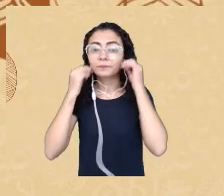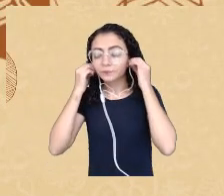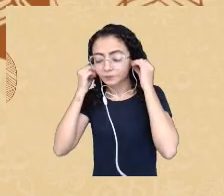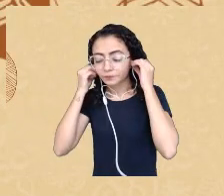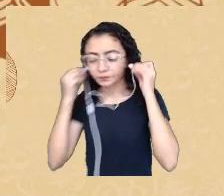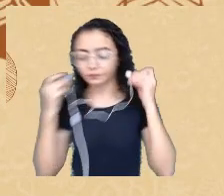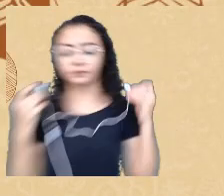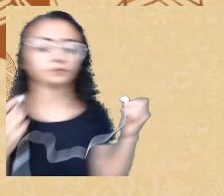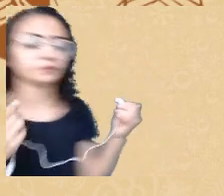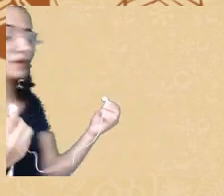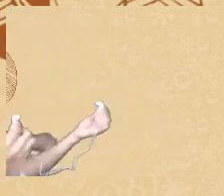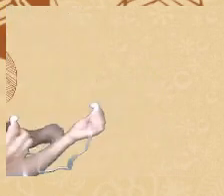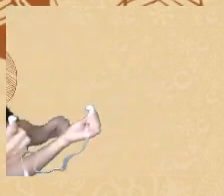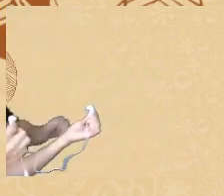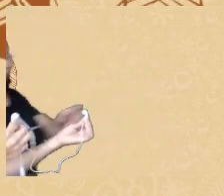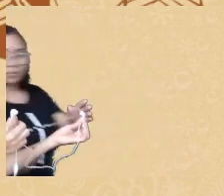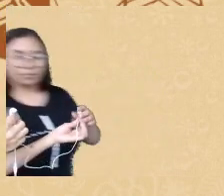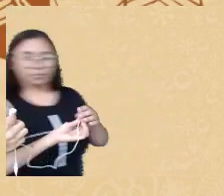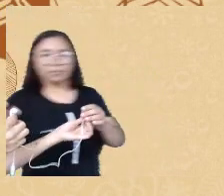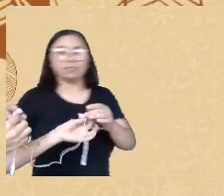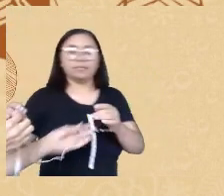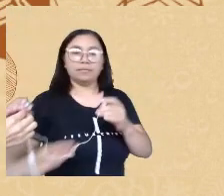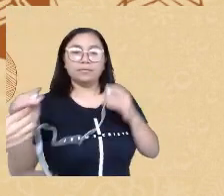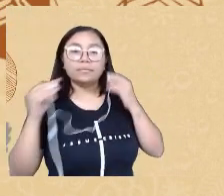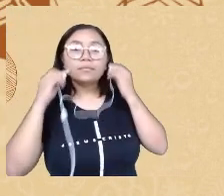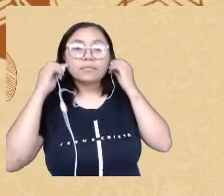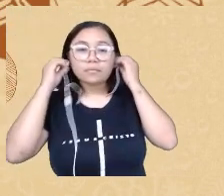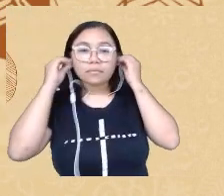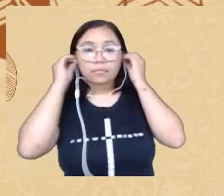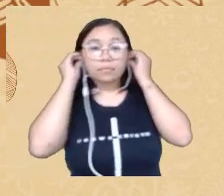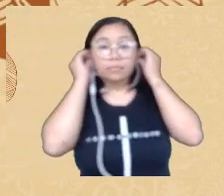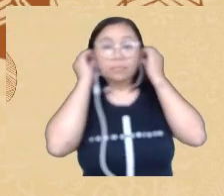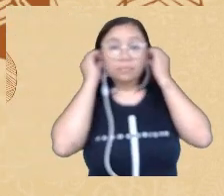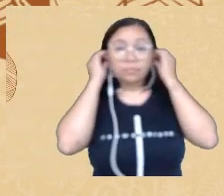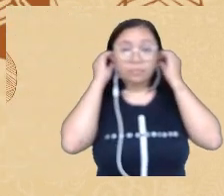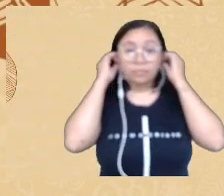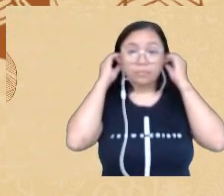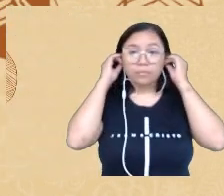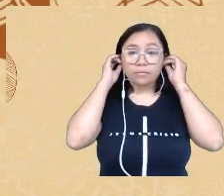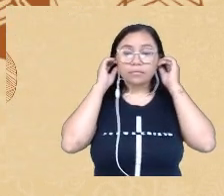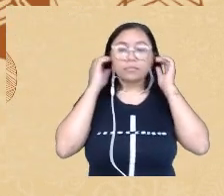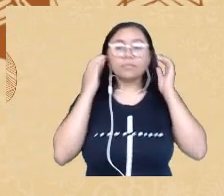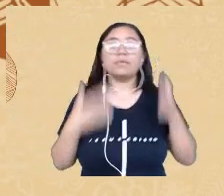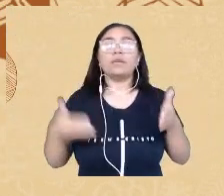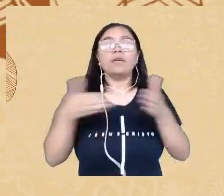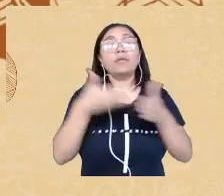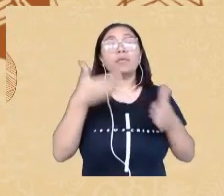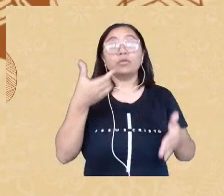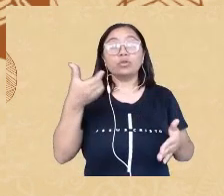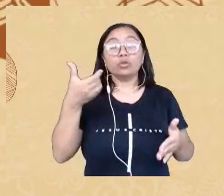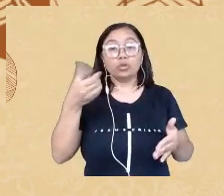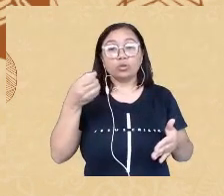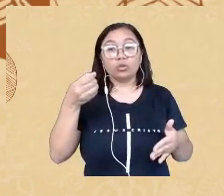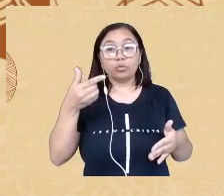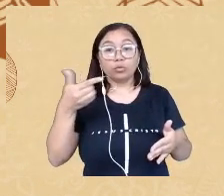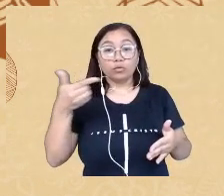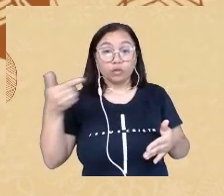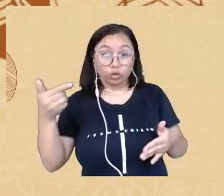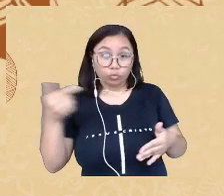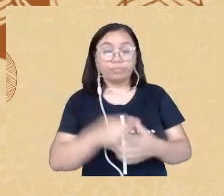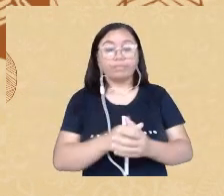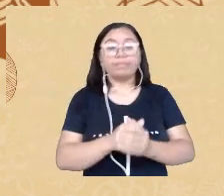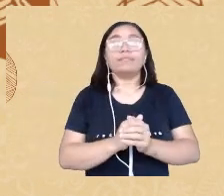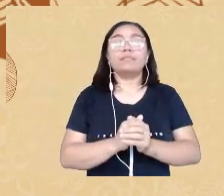volumes publicados no ano de 2011 até o ano de 2021. Numa estatística mais